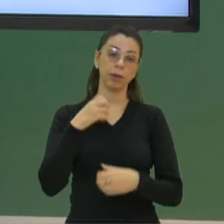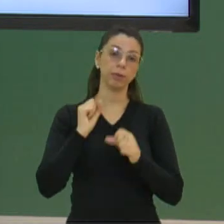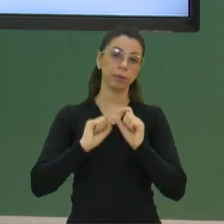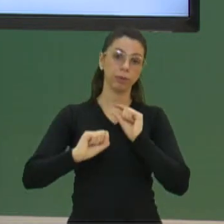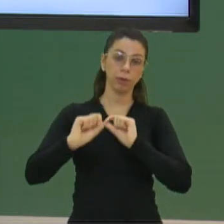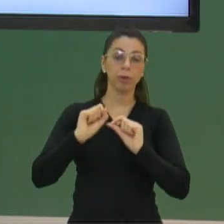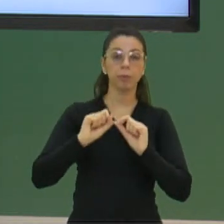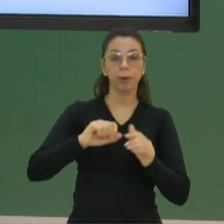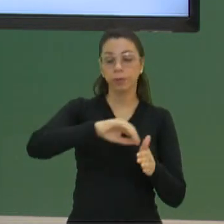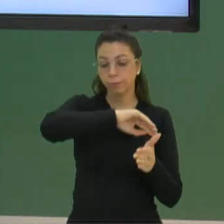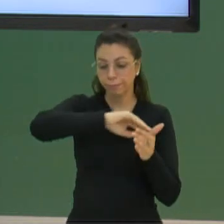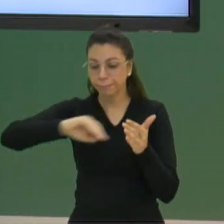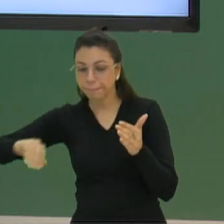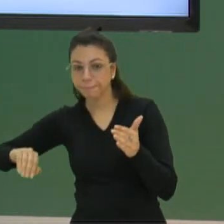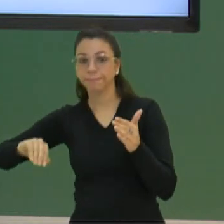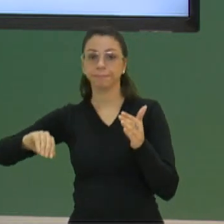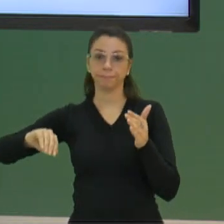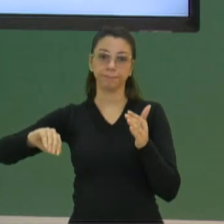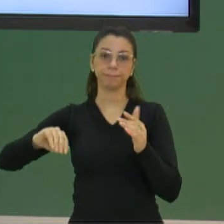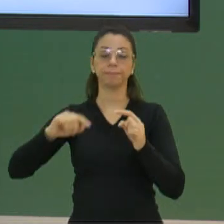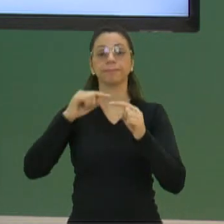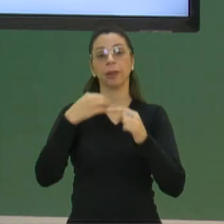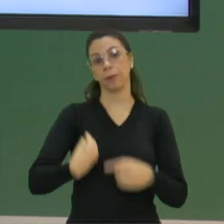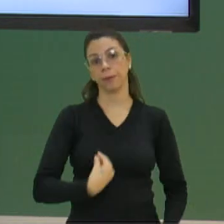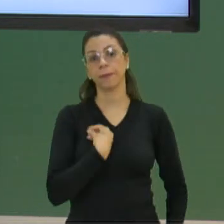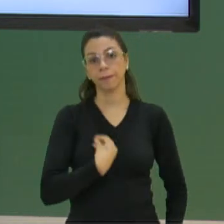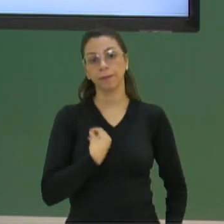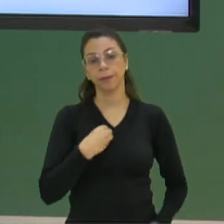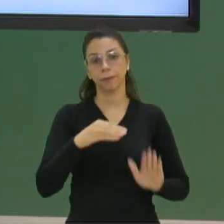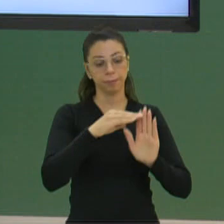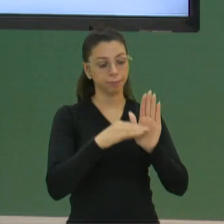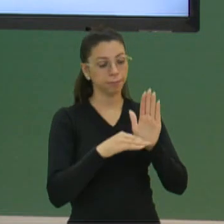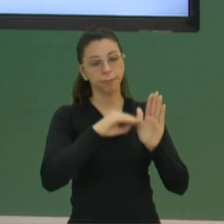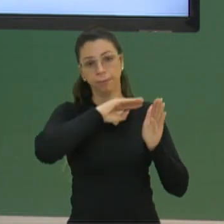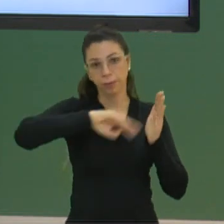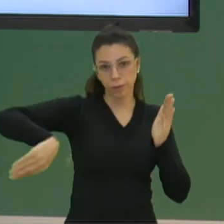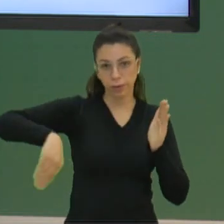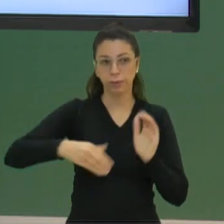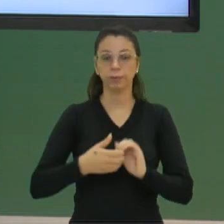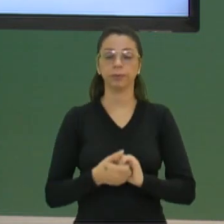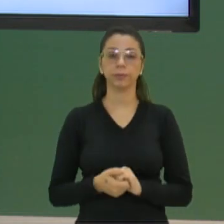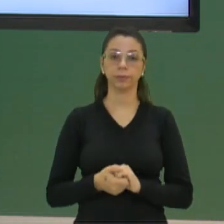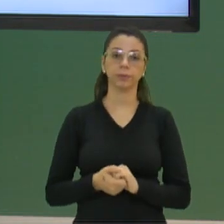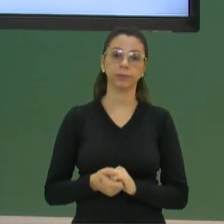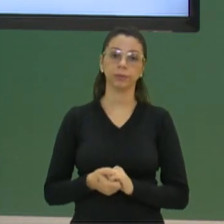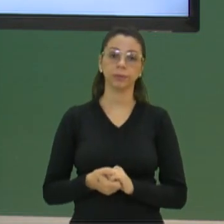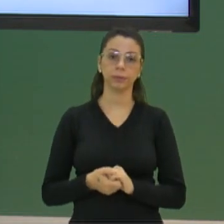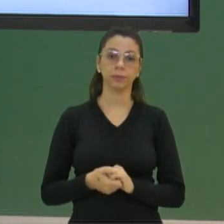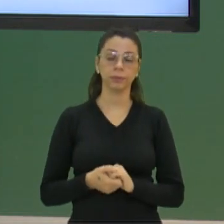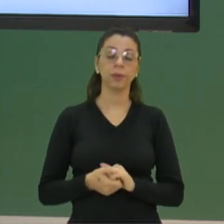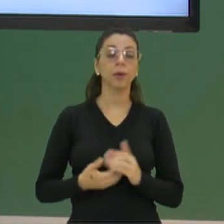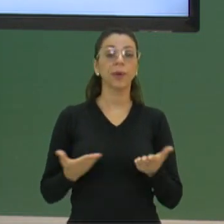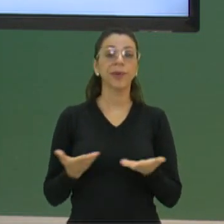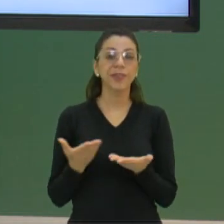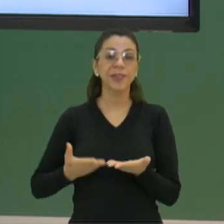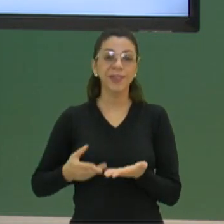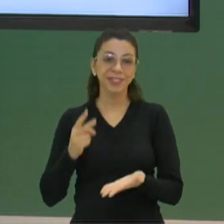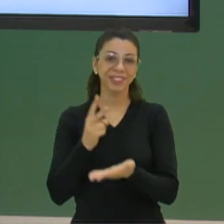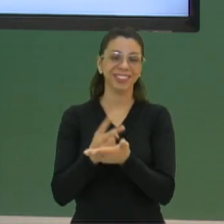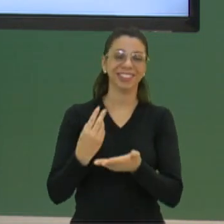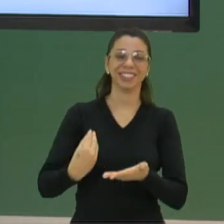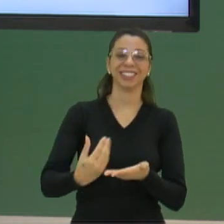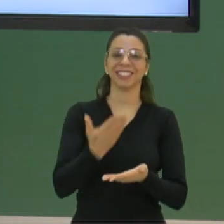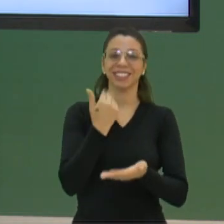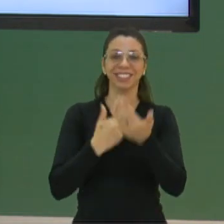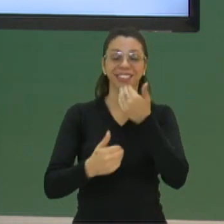pode eliminar do nosso cardápio, da nossa vida. Continuando, a gente vai falar sobre os alimentos que a gente consome